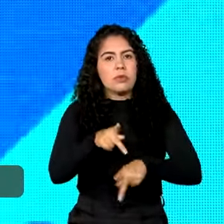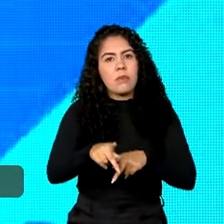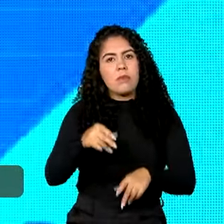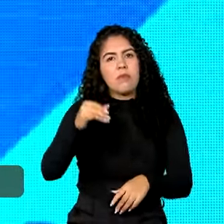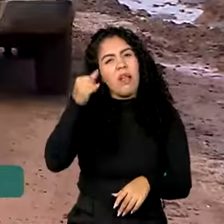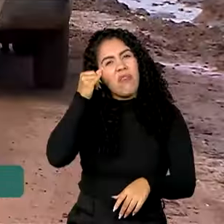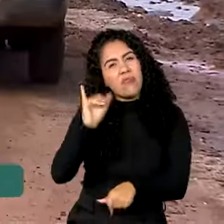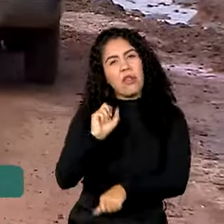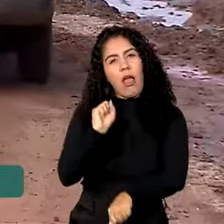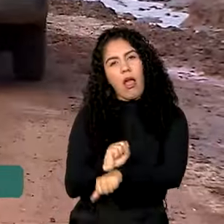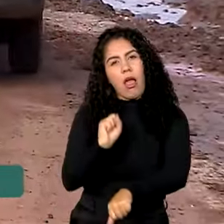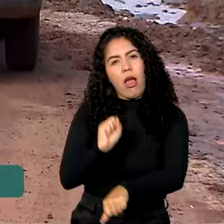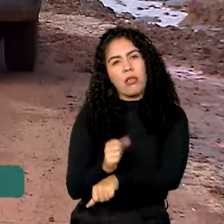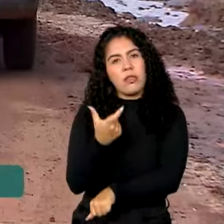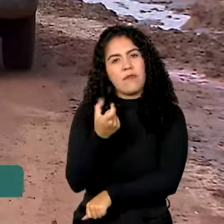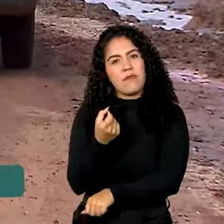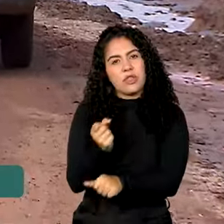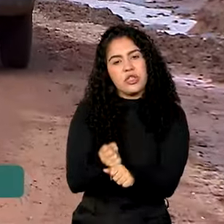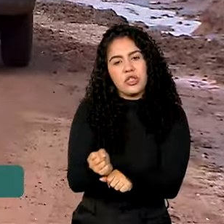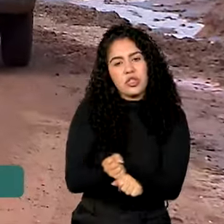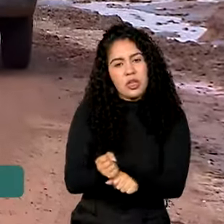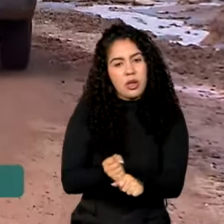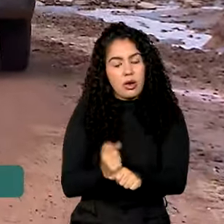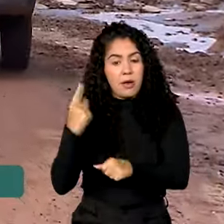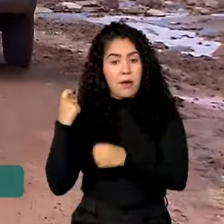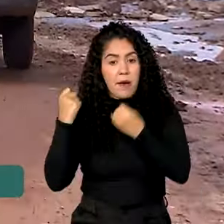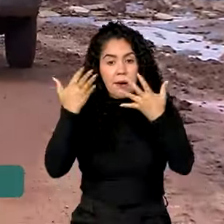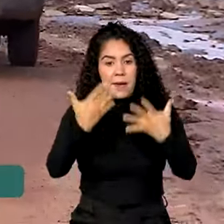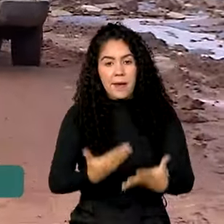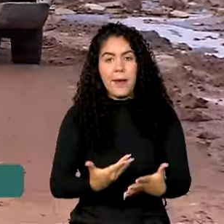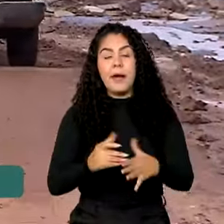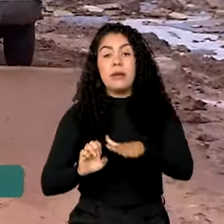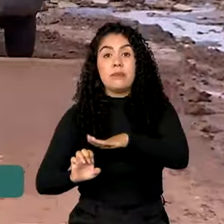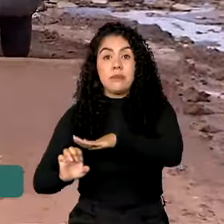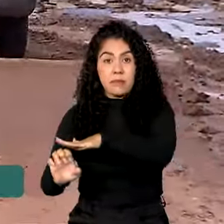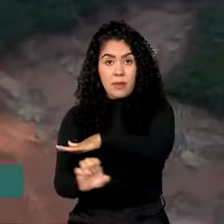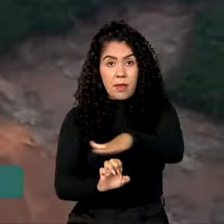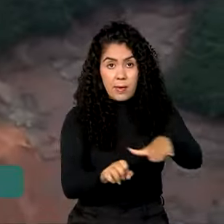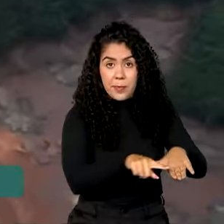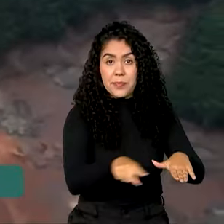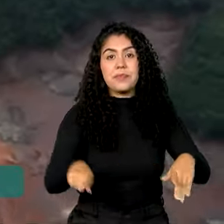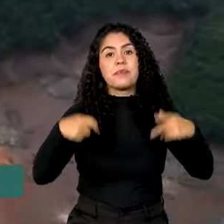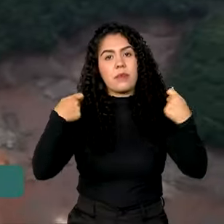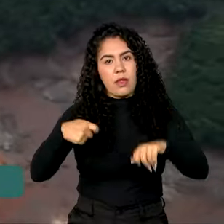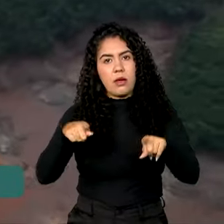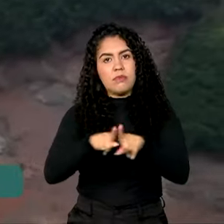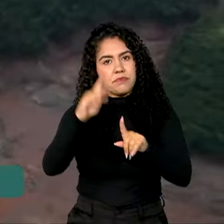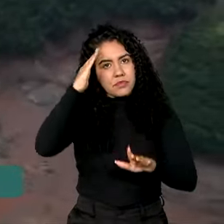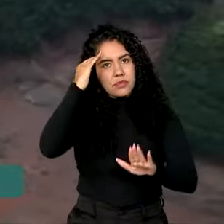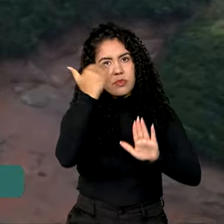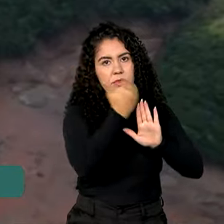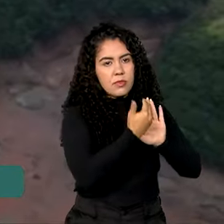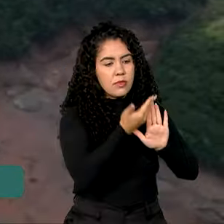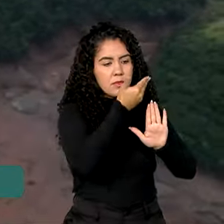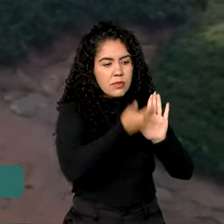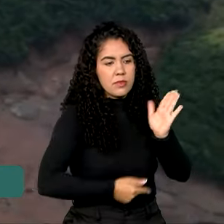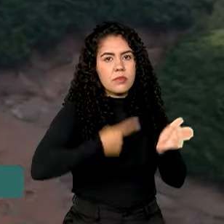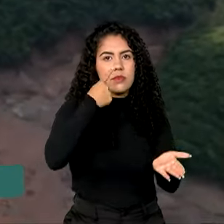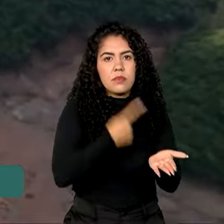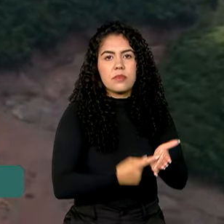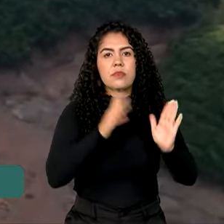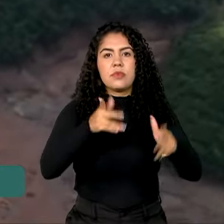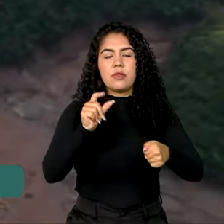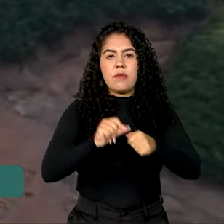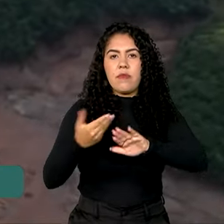Além das indenizações, as empresas devem cumprir ações do acordo feito anteriormente, que